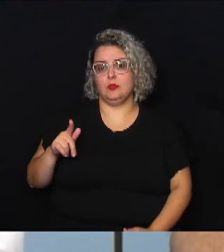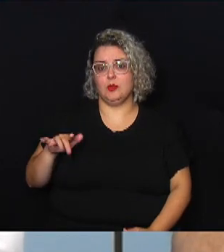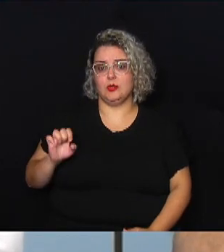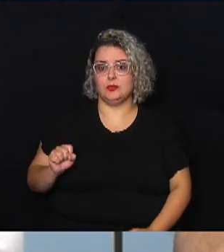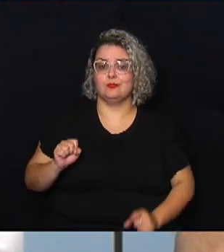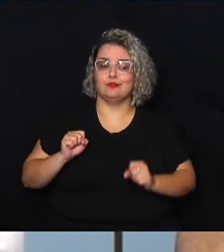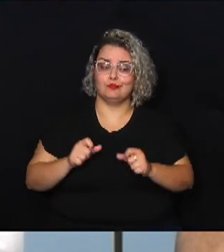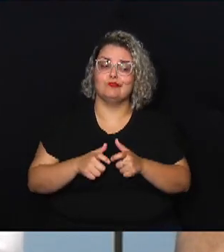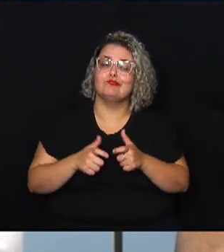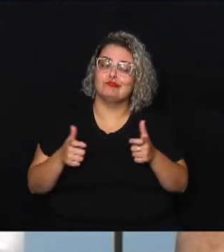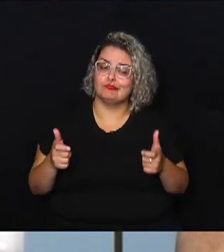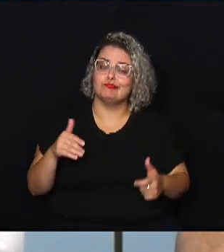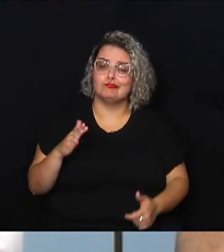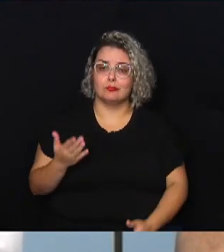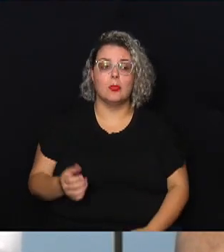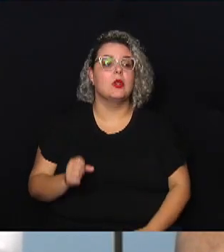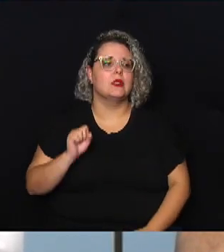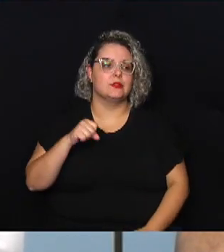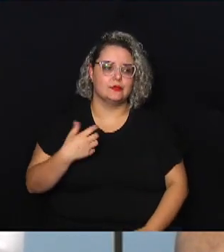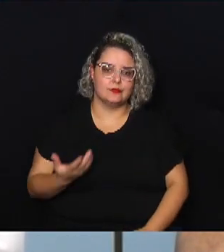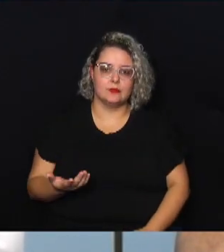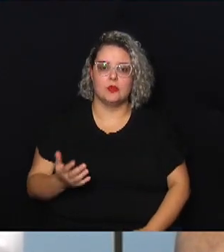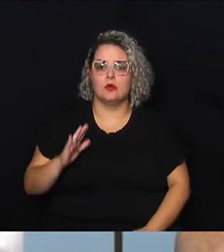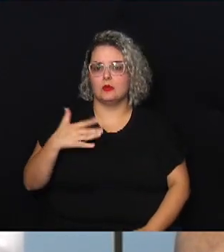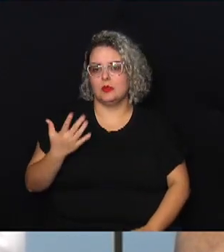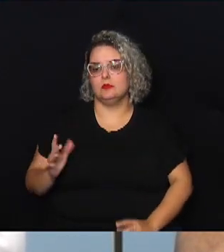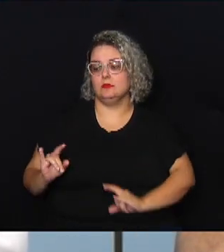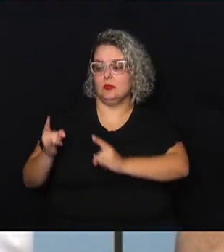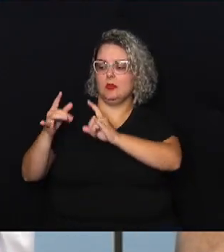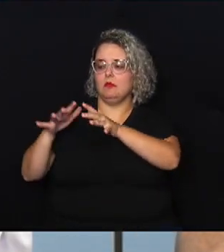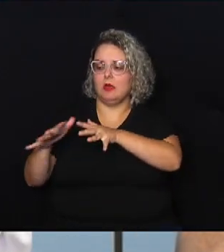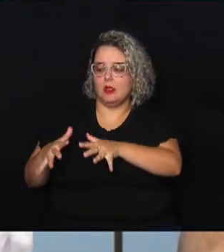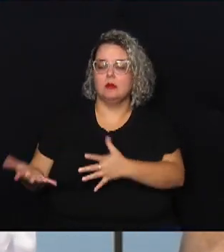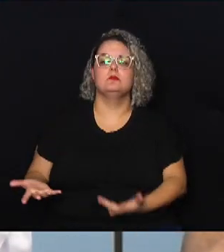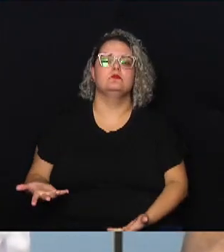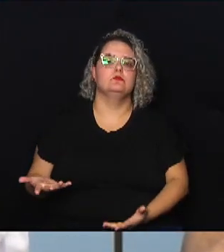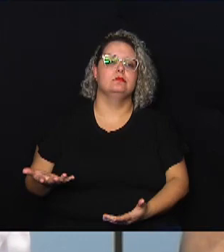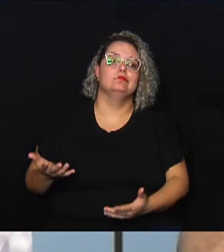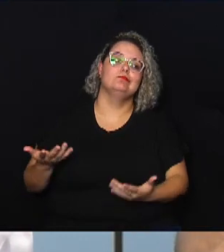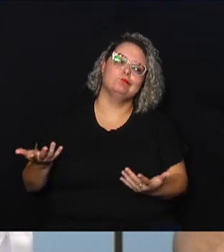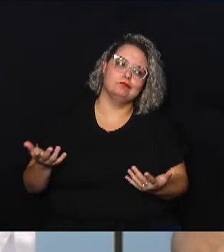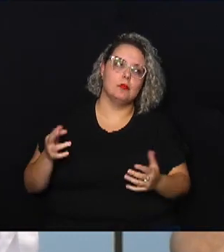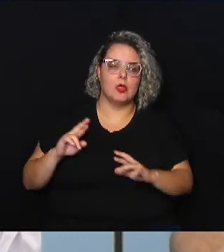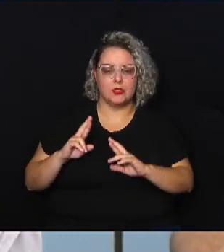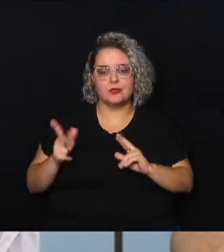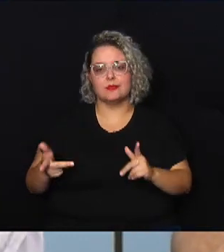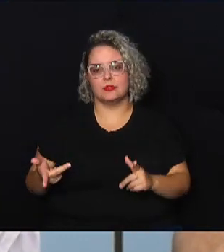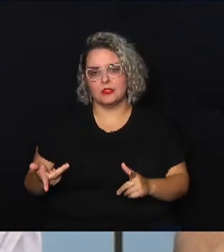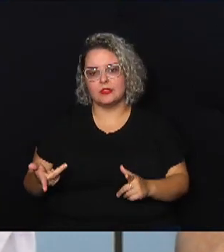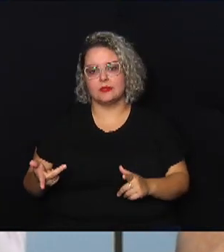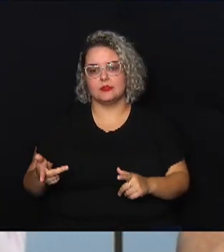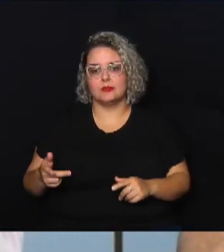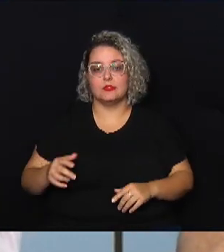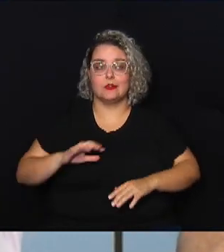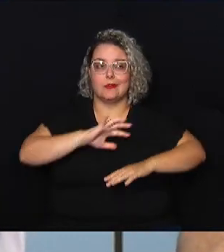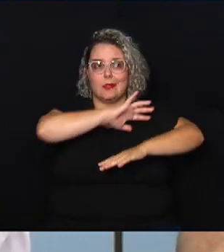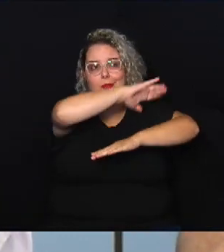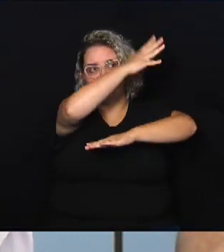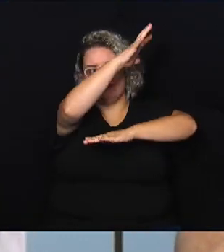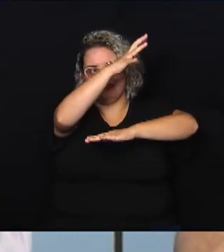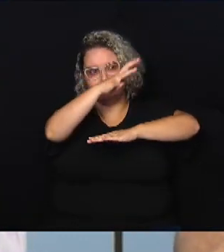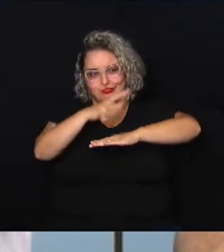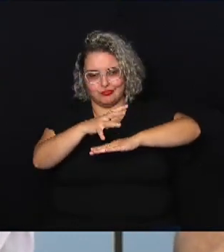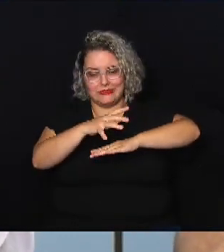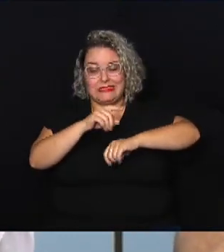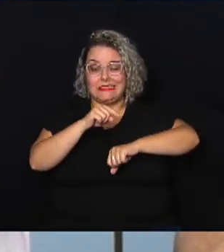número quando tem um desabamento nessa proporção as horas ali elas cada vez a gente